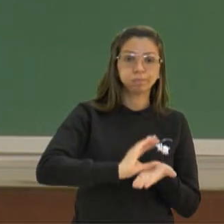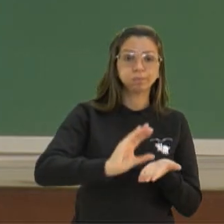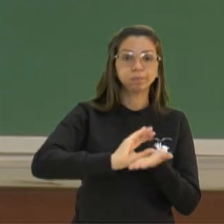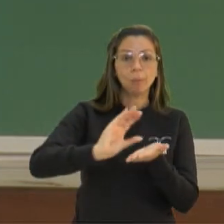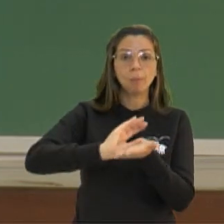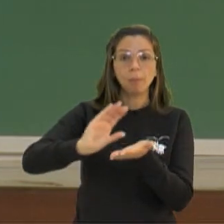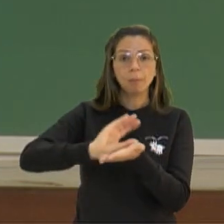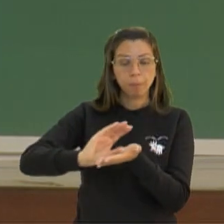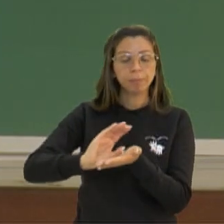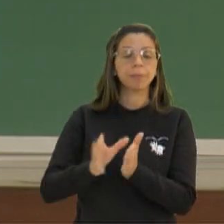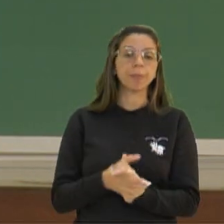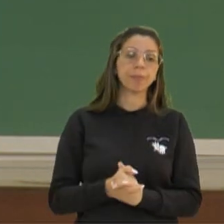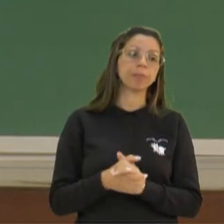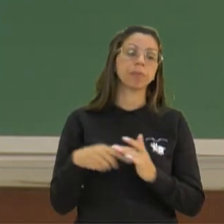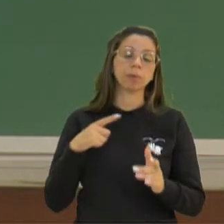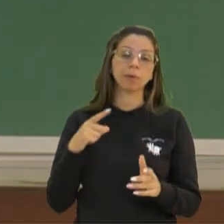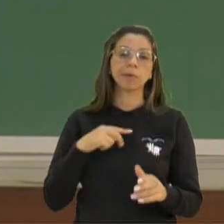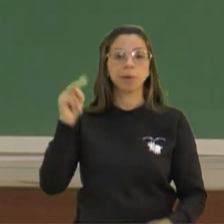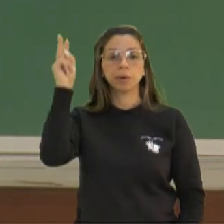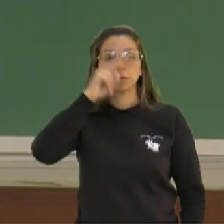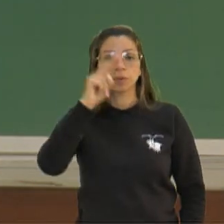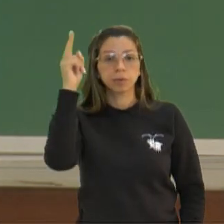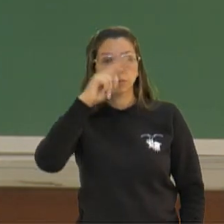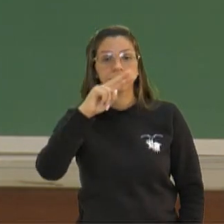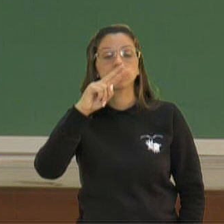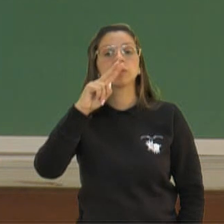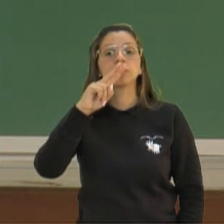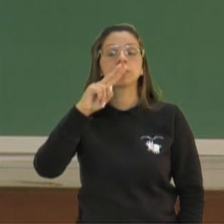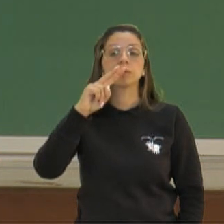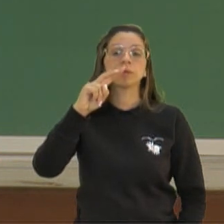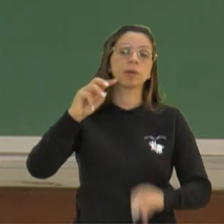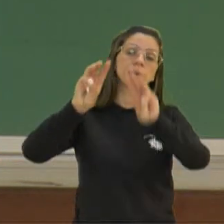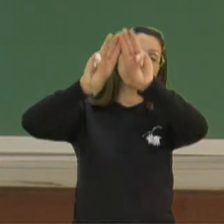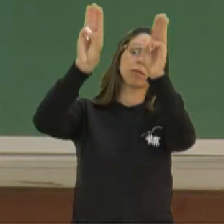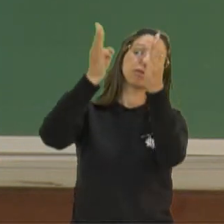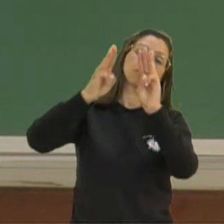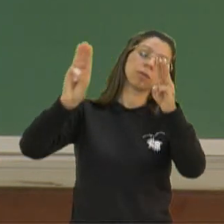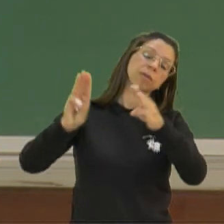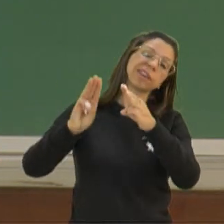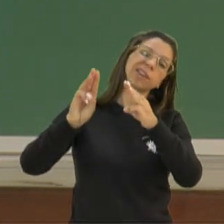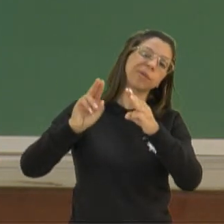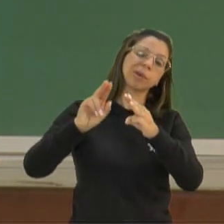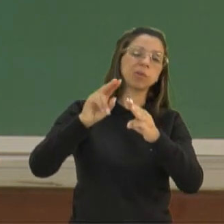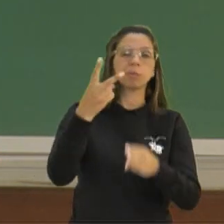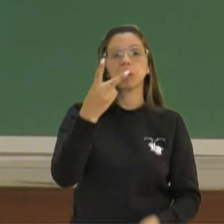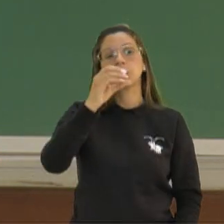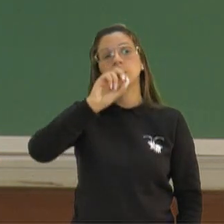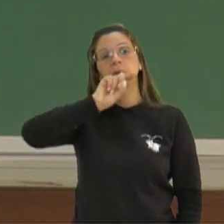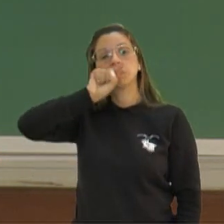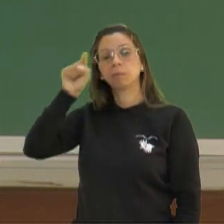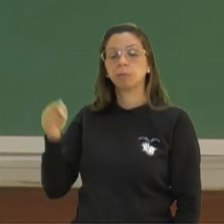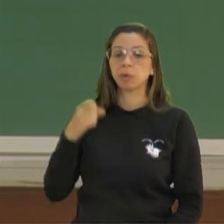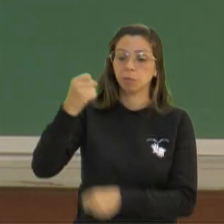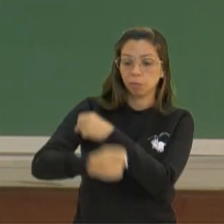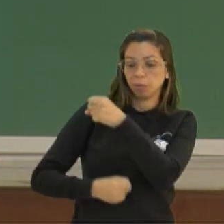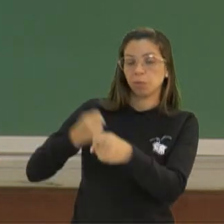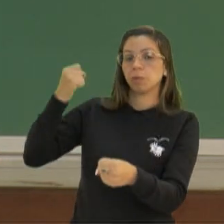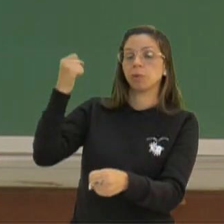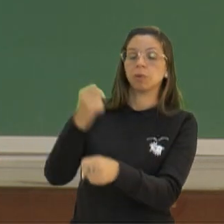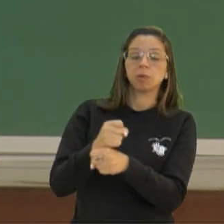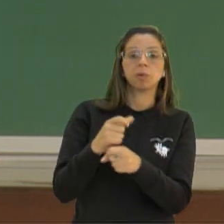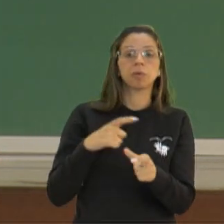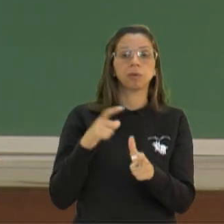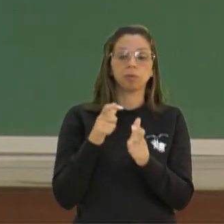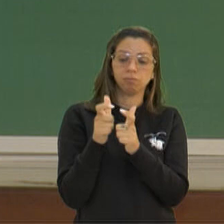investimentos. Então nós temos um histórico aqui nesse mapa. Em dois mil anos, a mudança mais rápida no centro de gravidade